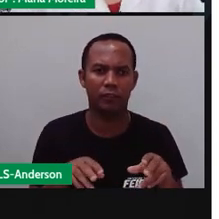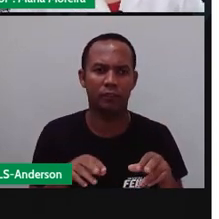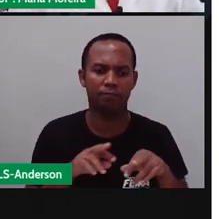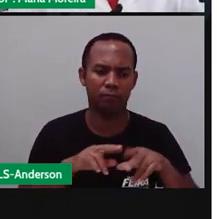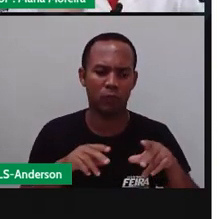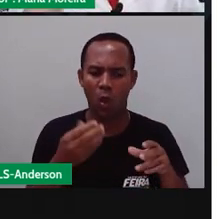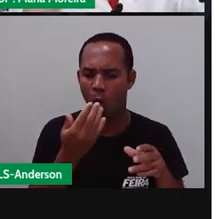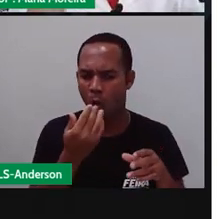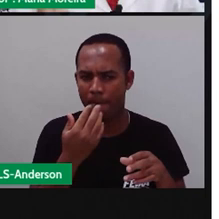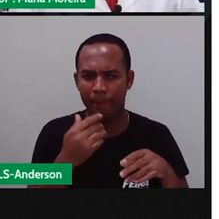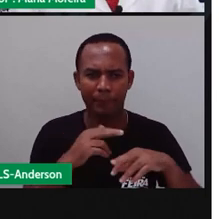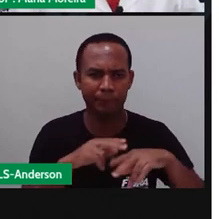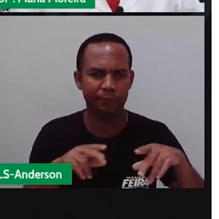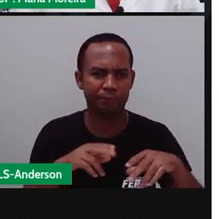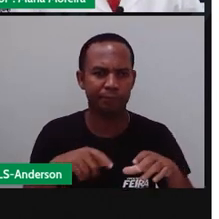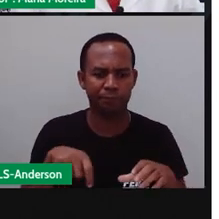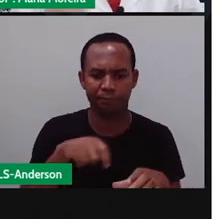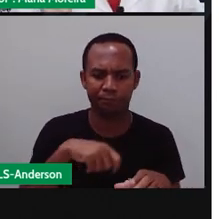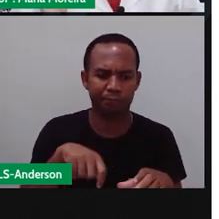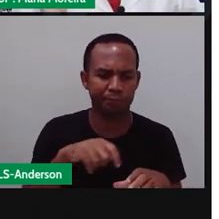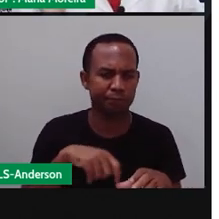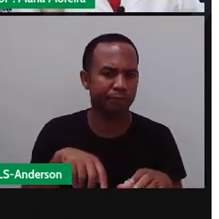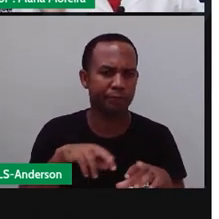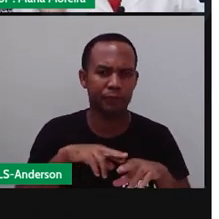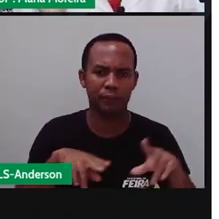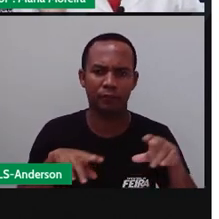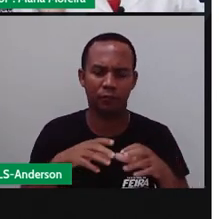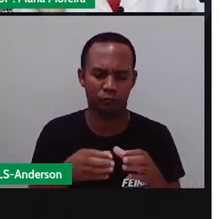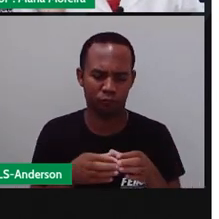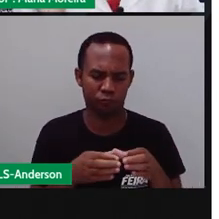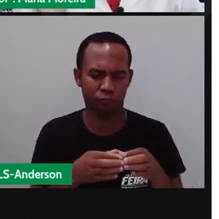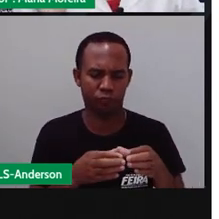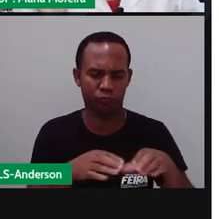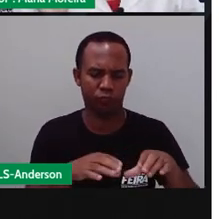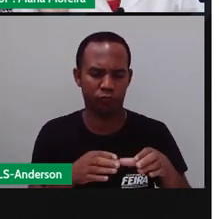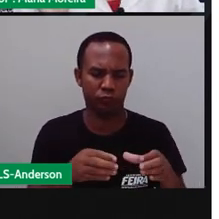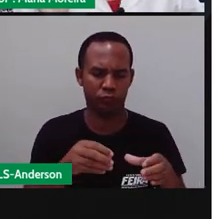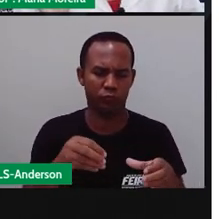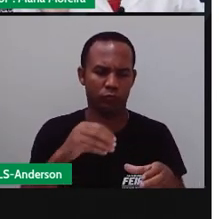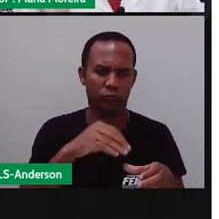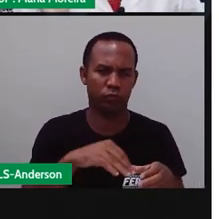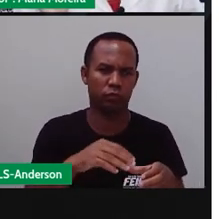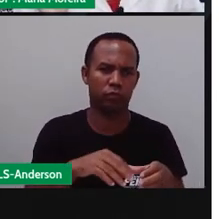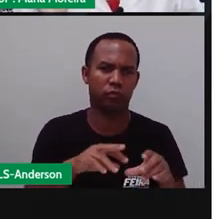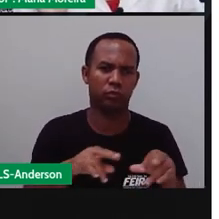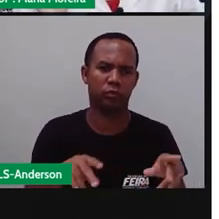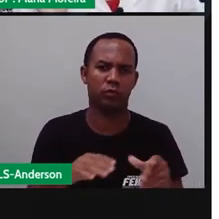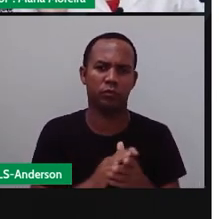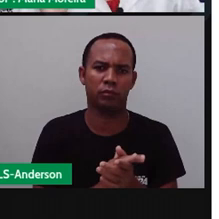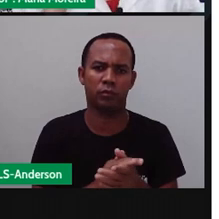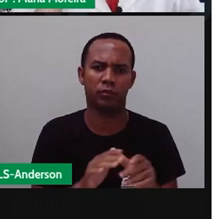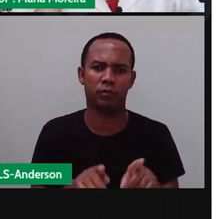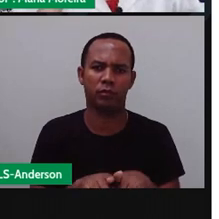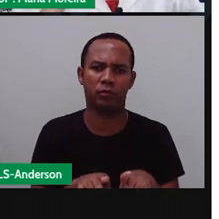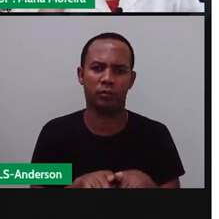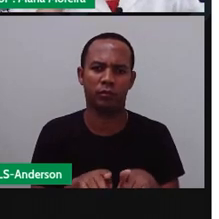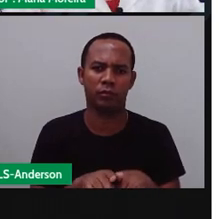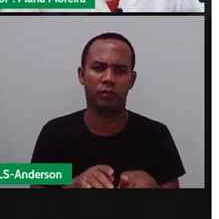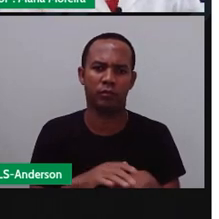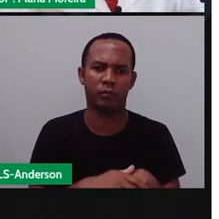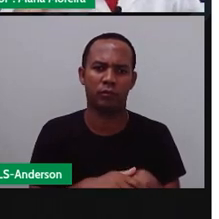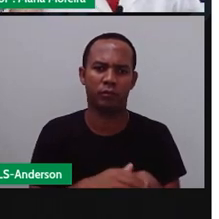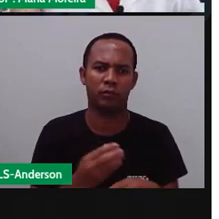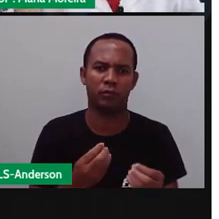pinhão, do sagu de milho, que é uma bolinha que ela é feita de amido, tapioca, é uma espécie de